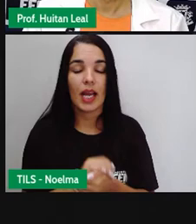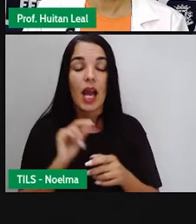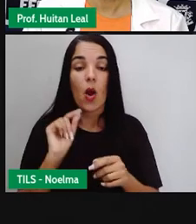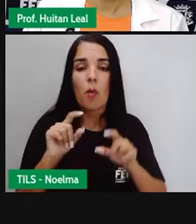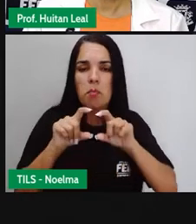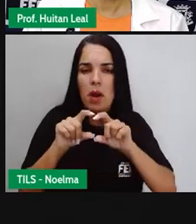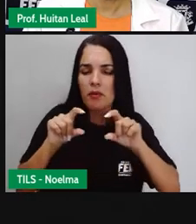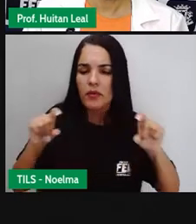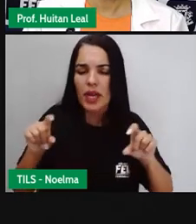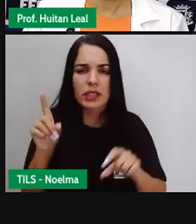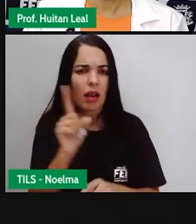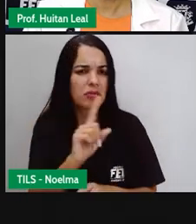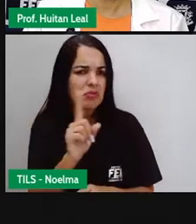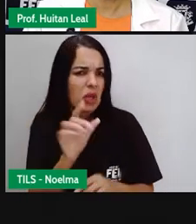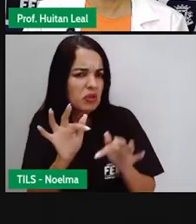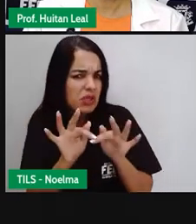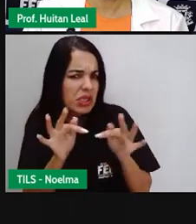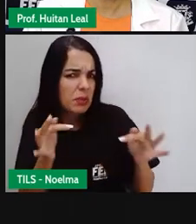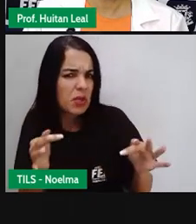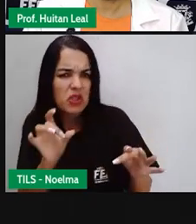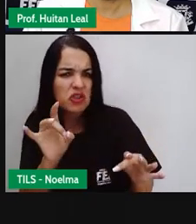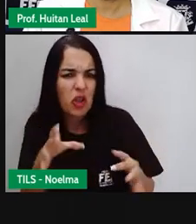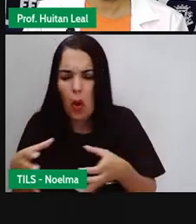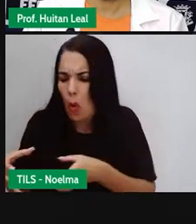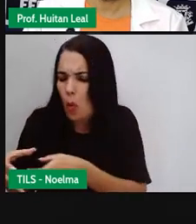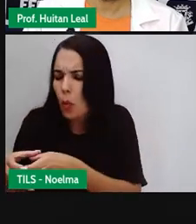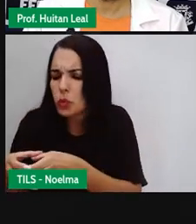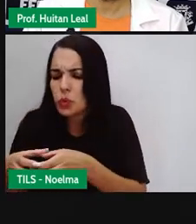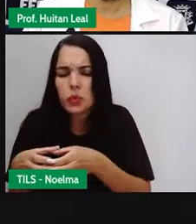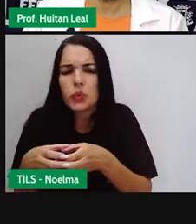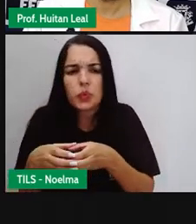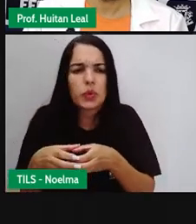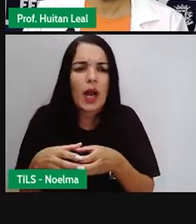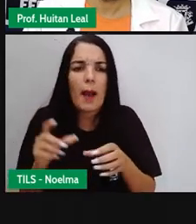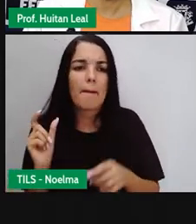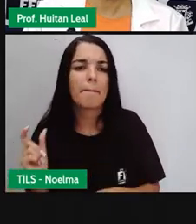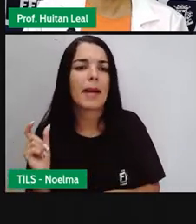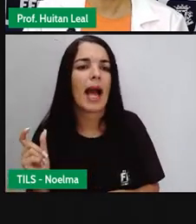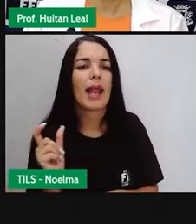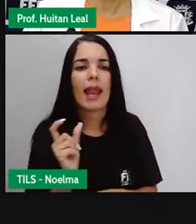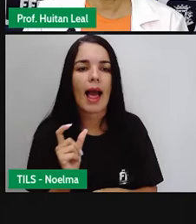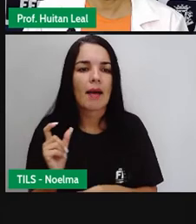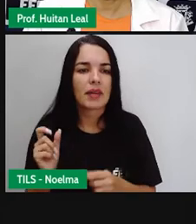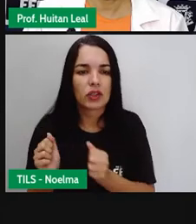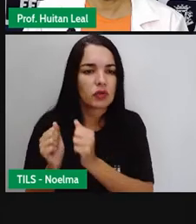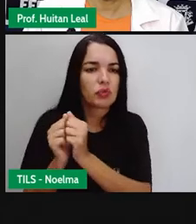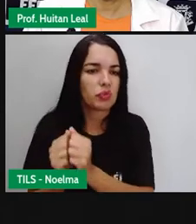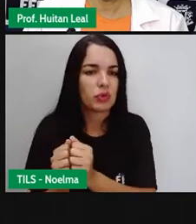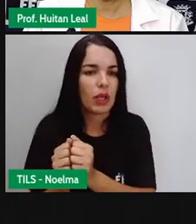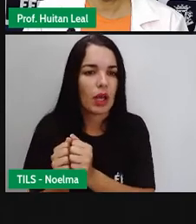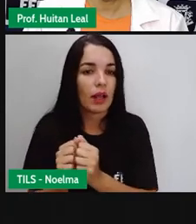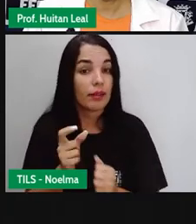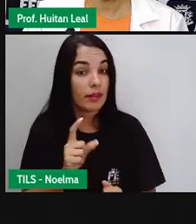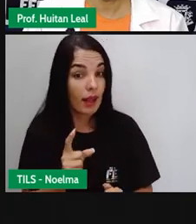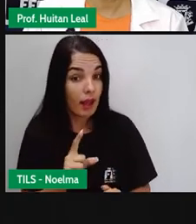Uma frase não é simplesmente um conjunto de palavras. Nós podemos até